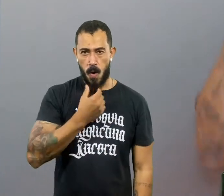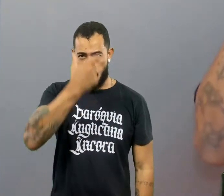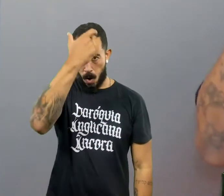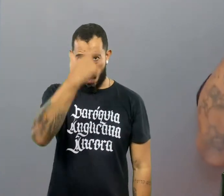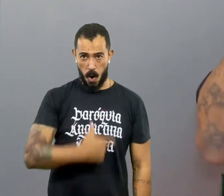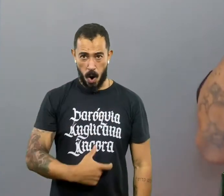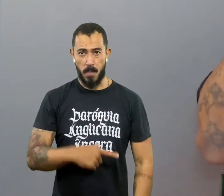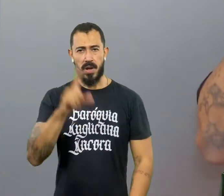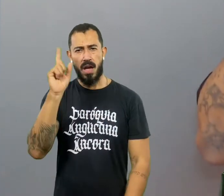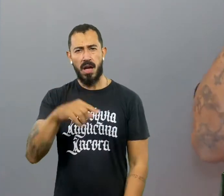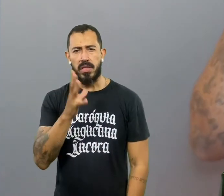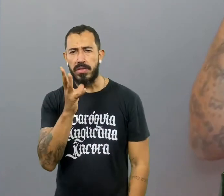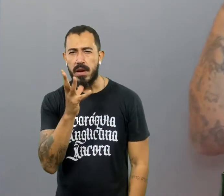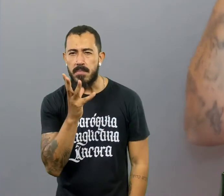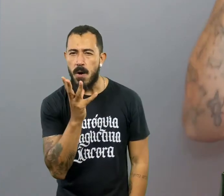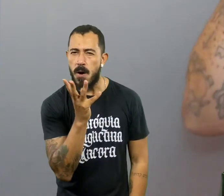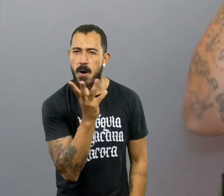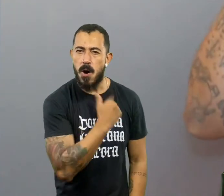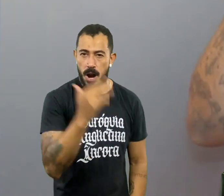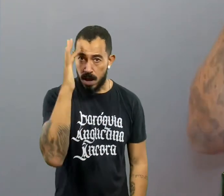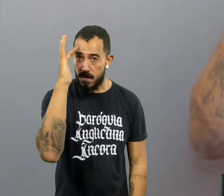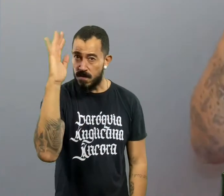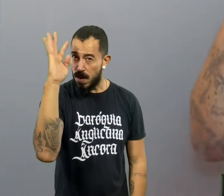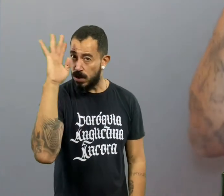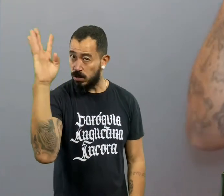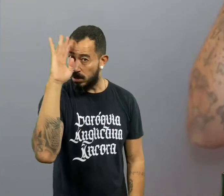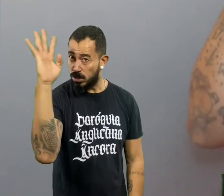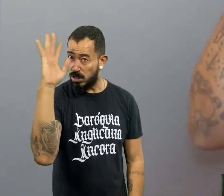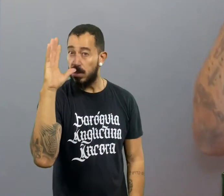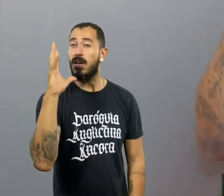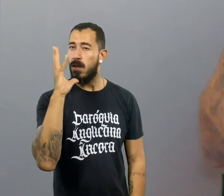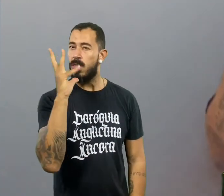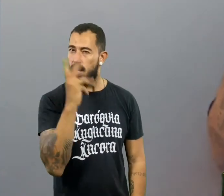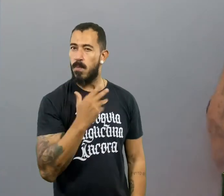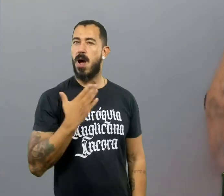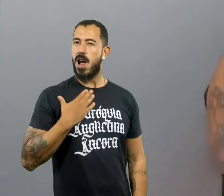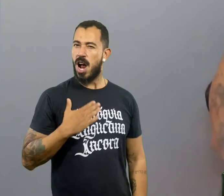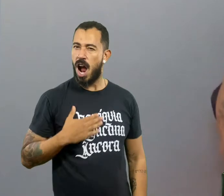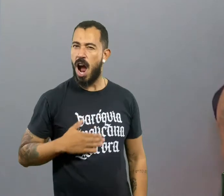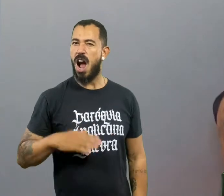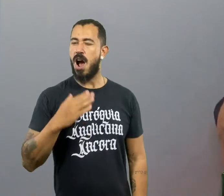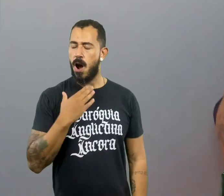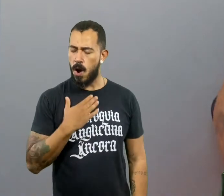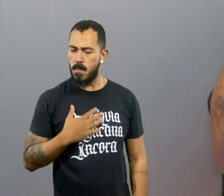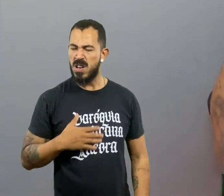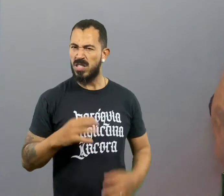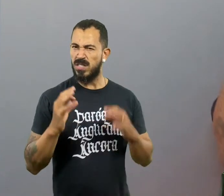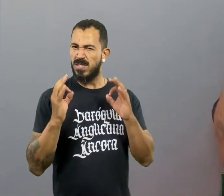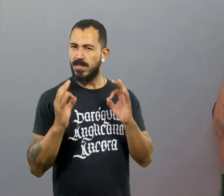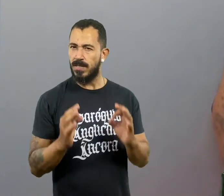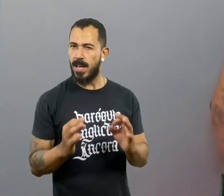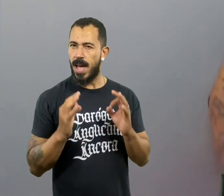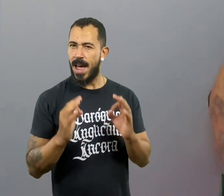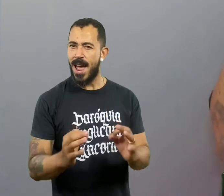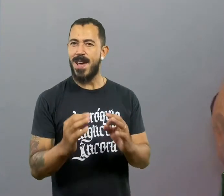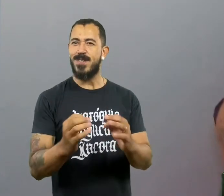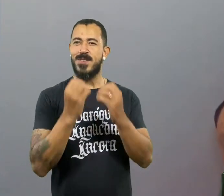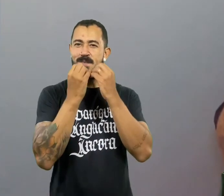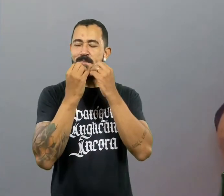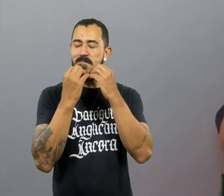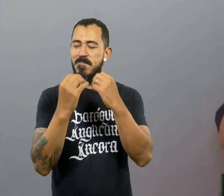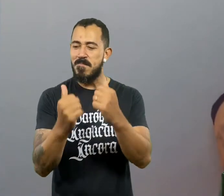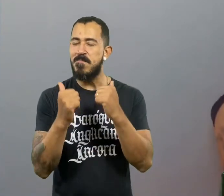lento na reflexão, ele faz reflexões morosas, tranquilas, perenes, bem